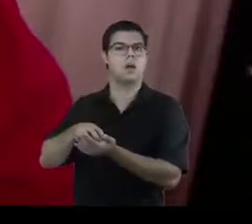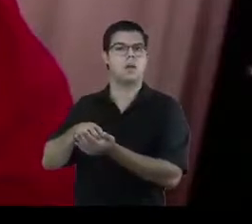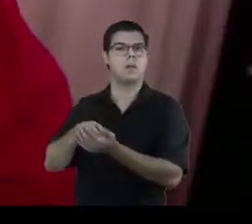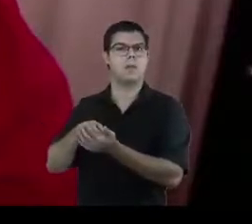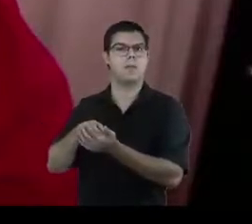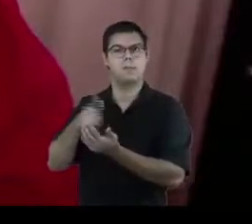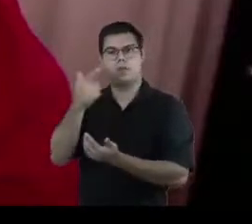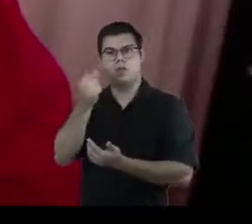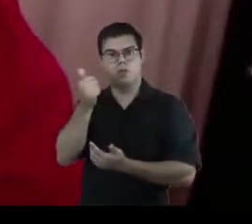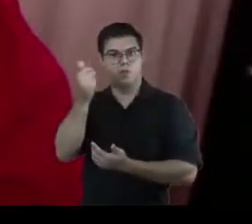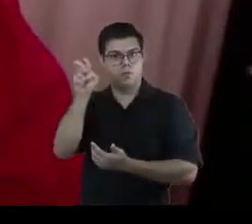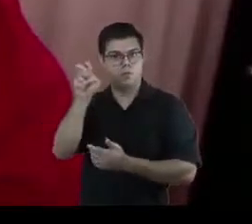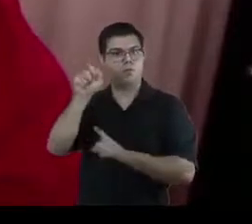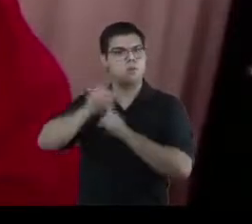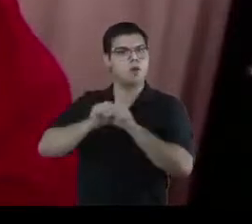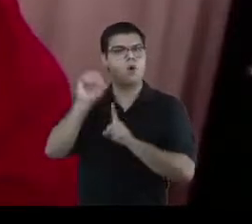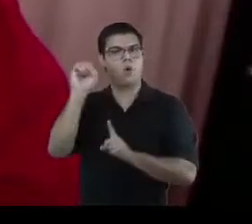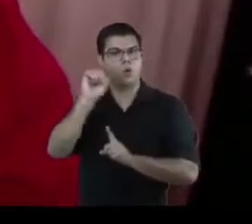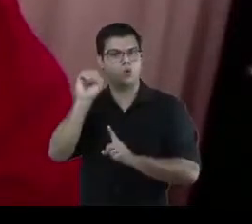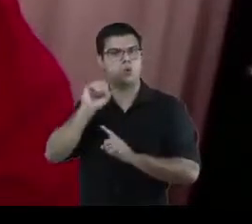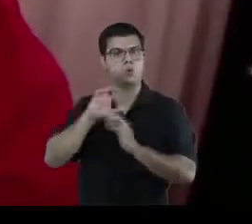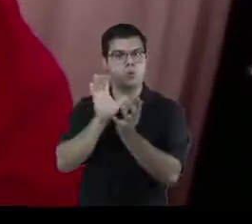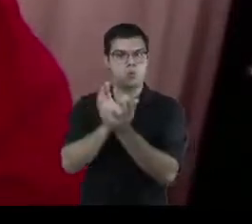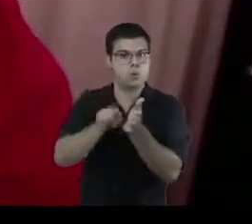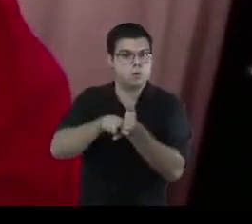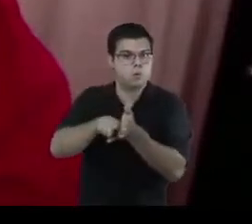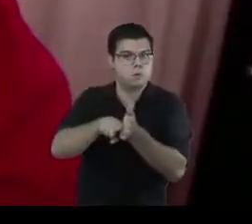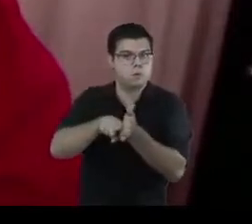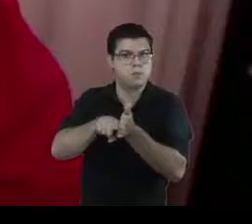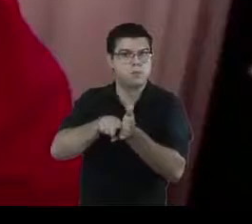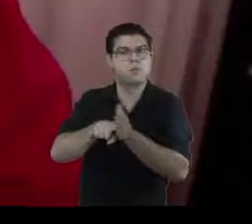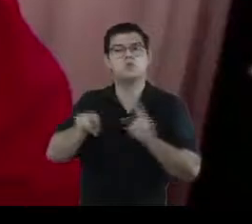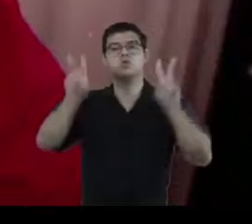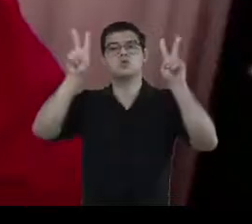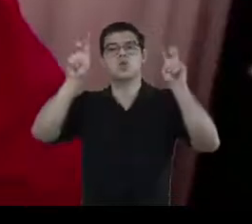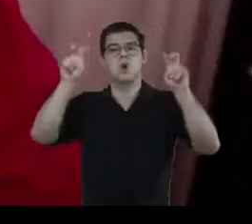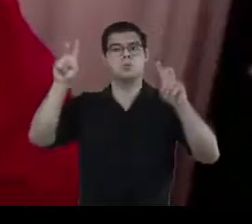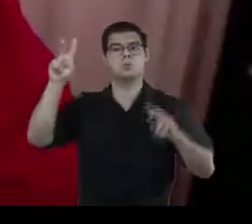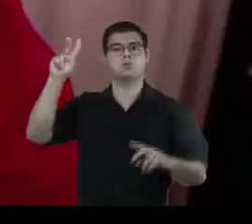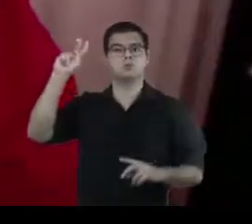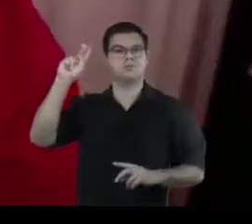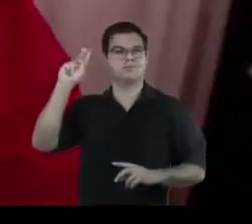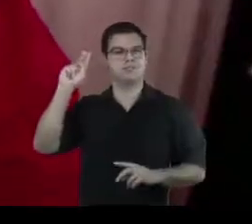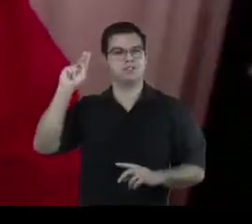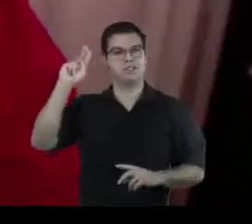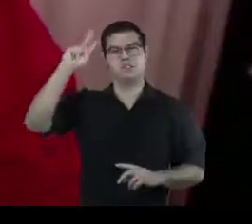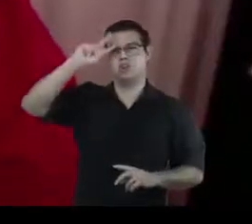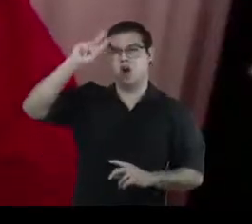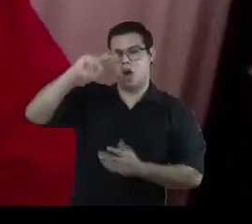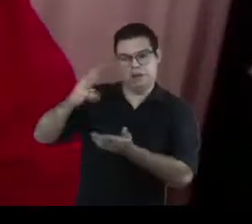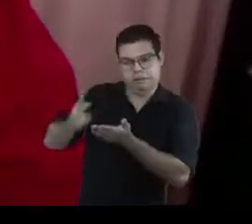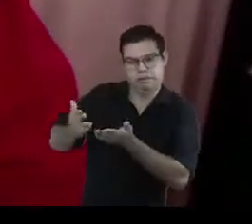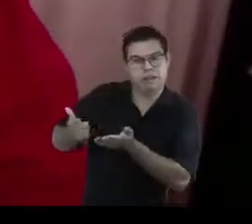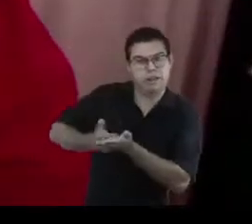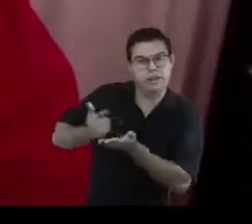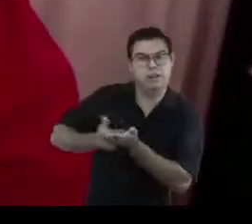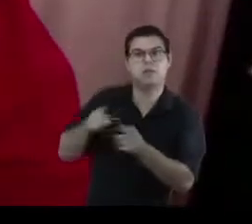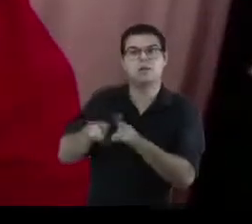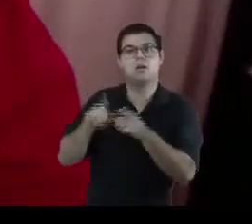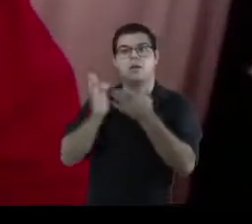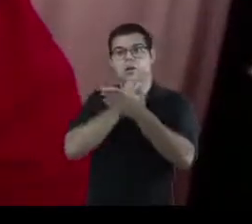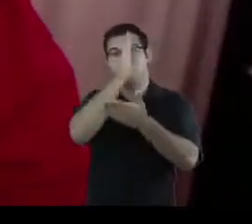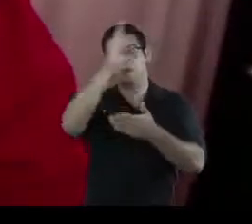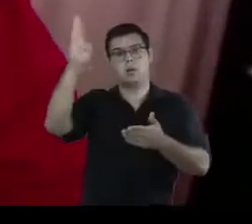2015, com equipe de pesquisa em História dos Livros e Bibliotecas. É membro do Conselho